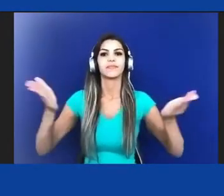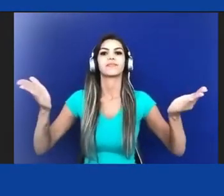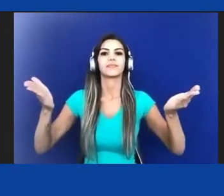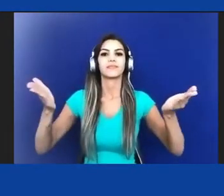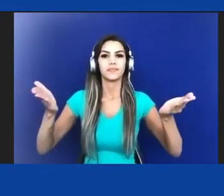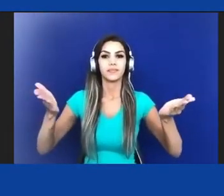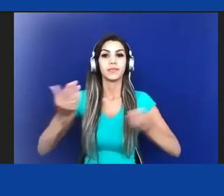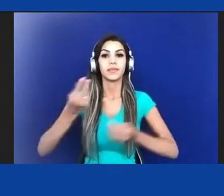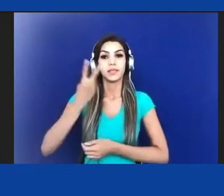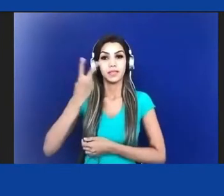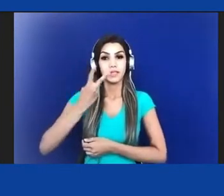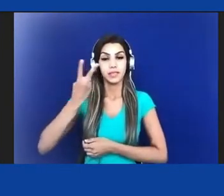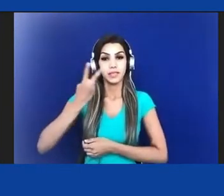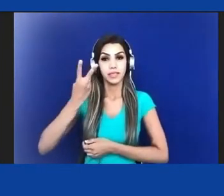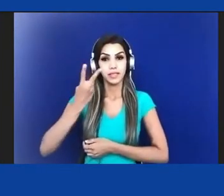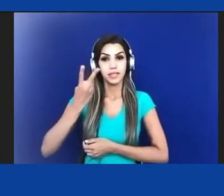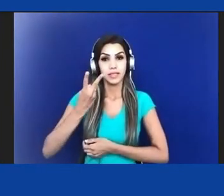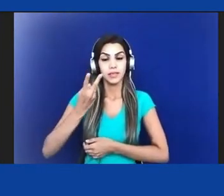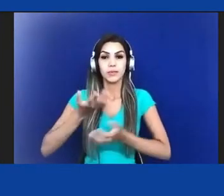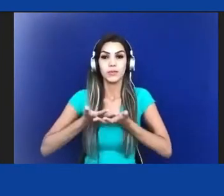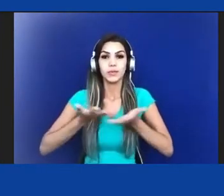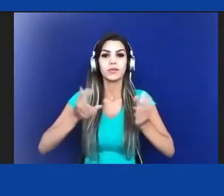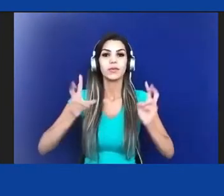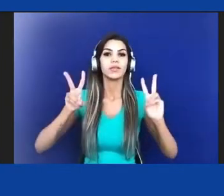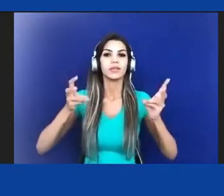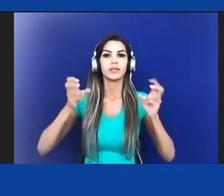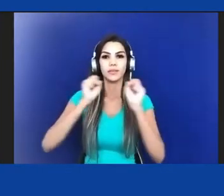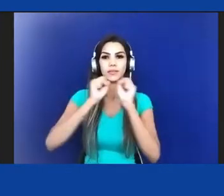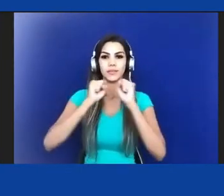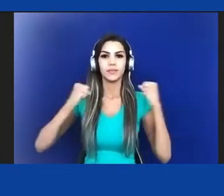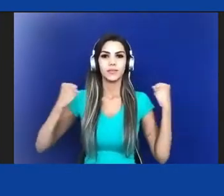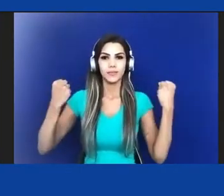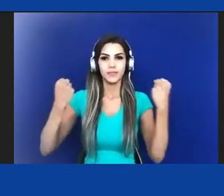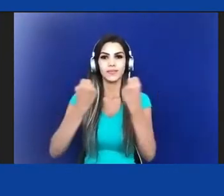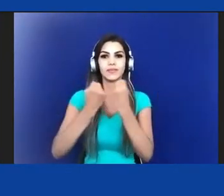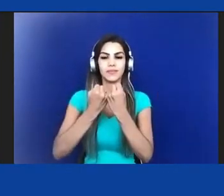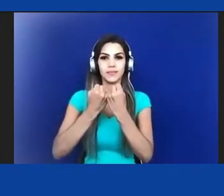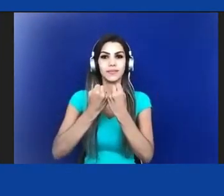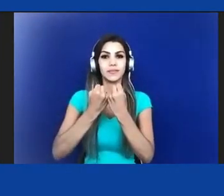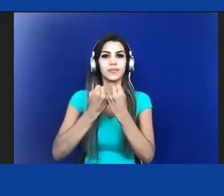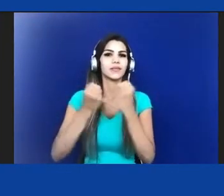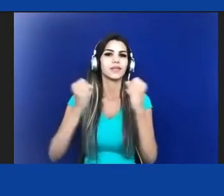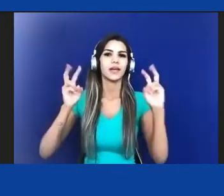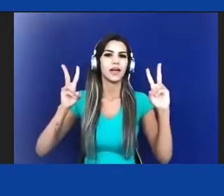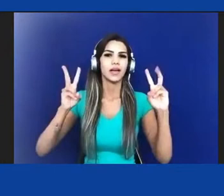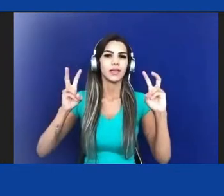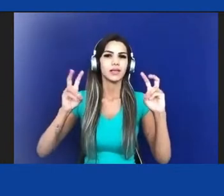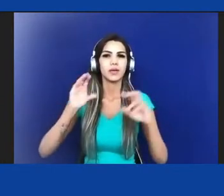sessão sobre o nosso simpósio sobre conjuntura política.